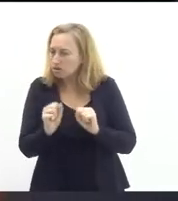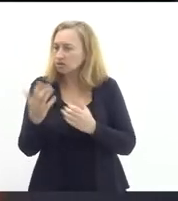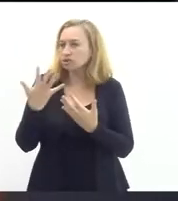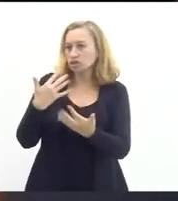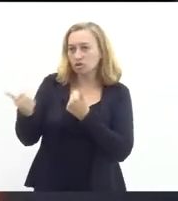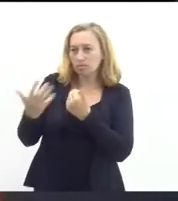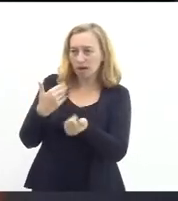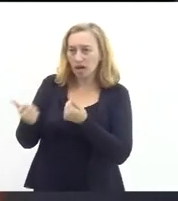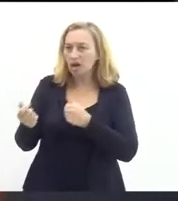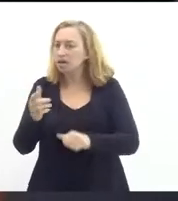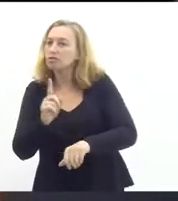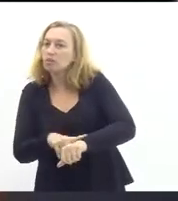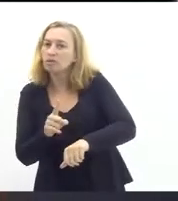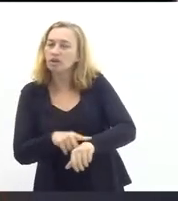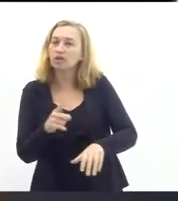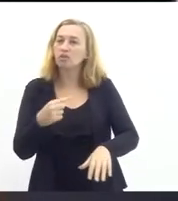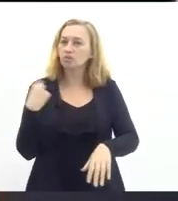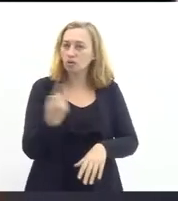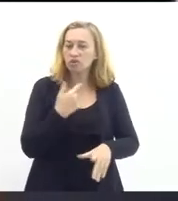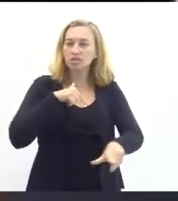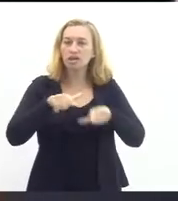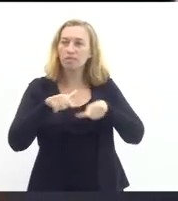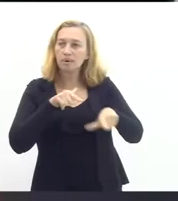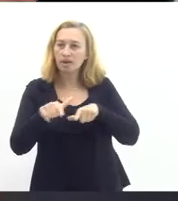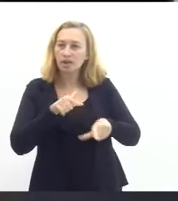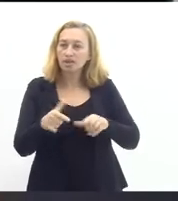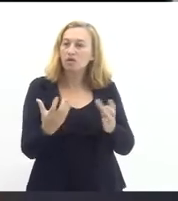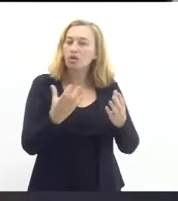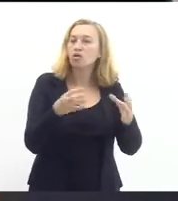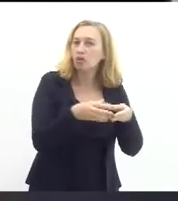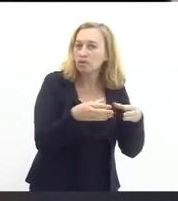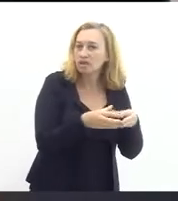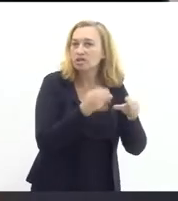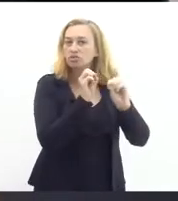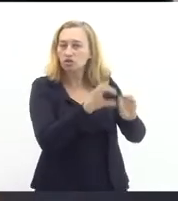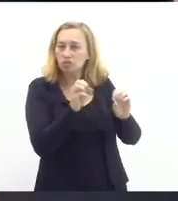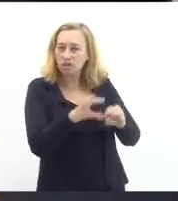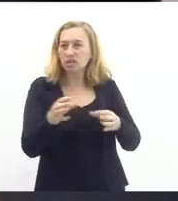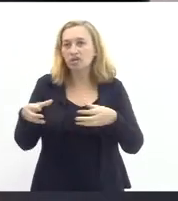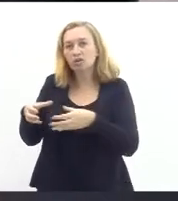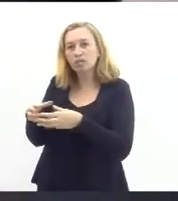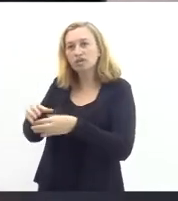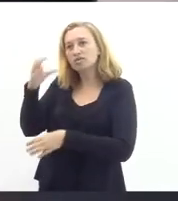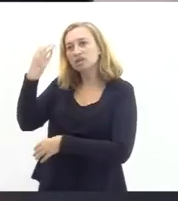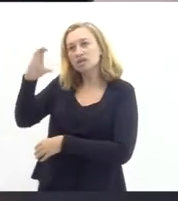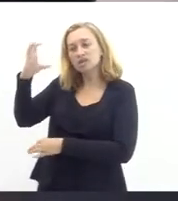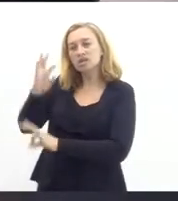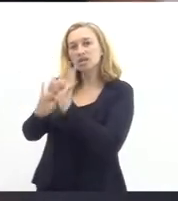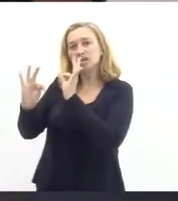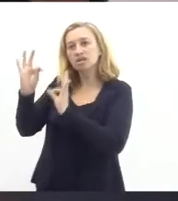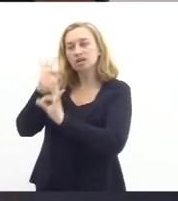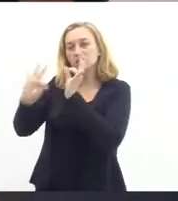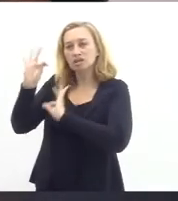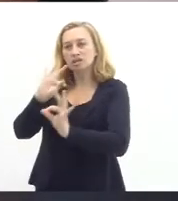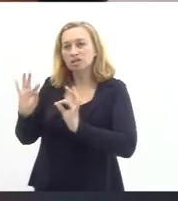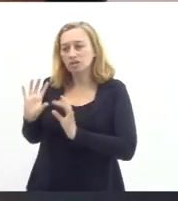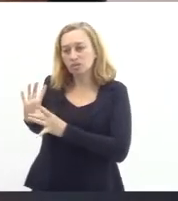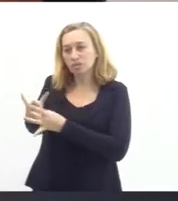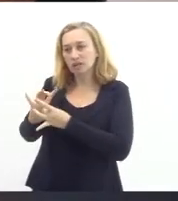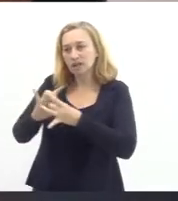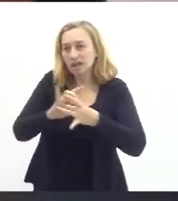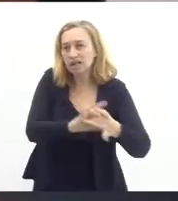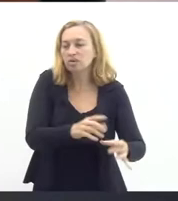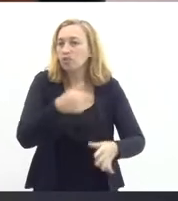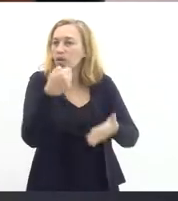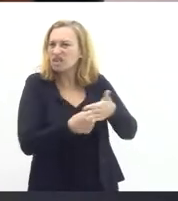momento. Esse é o nosso trabalho e, dentro do que cabe, a Comissão de Educação e a Comissão de Ciência e Tecnologia, saibam que nós estamos alinhados com essa luta, que é uma